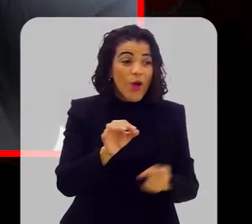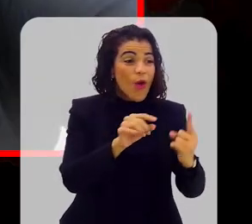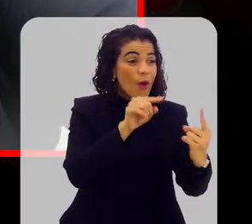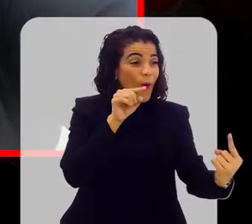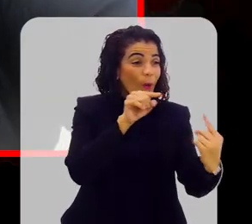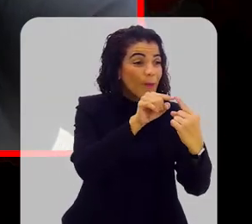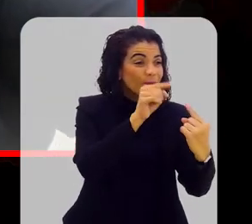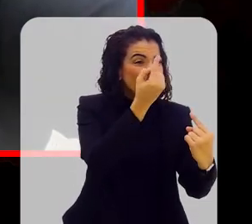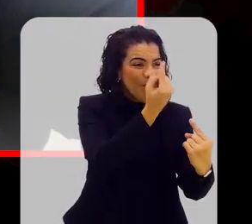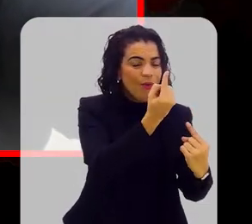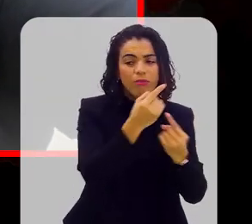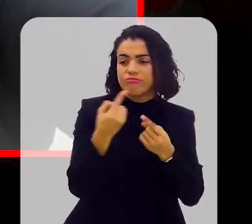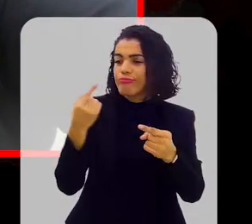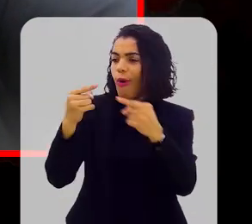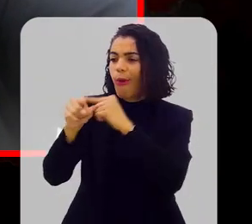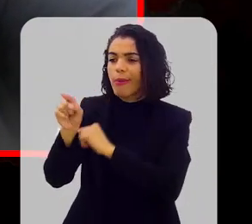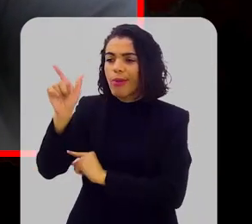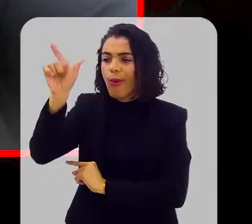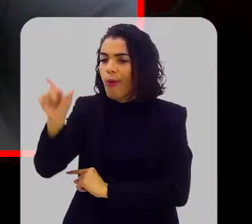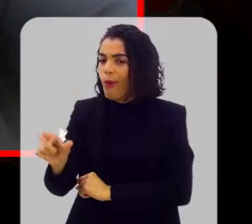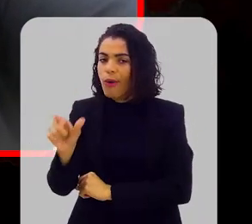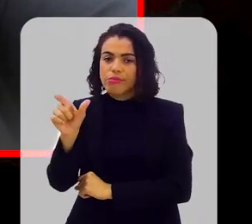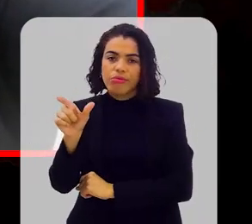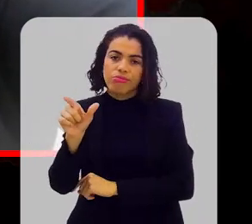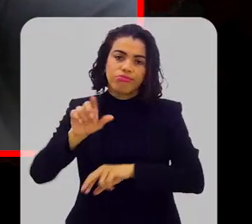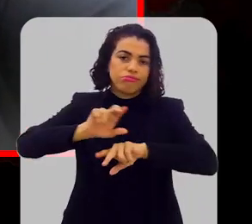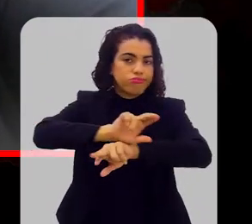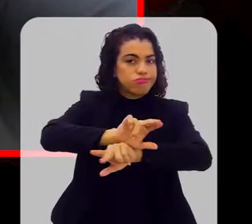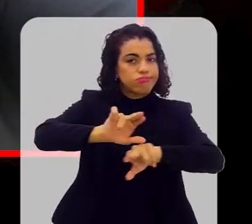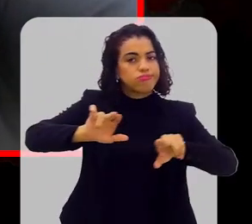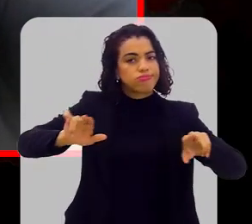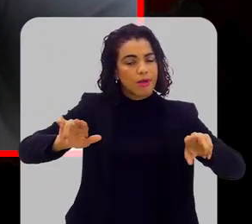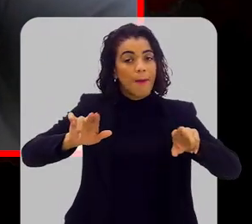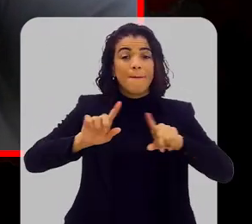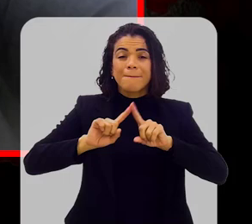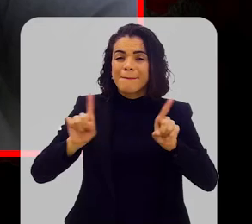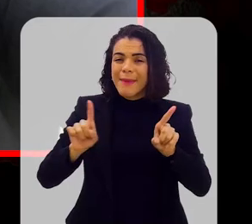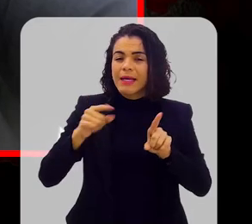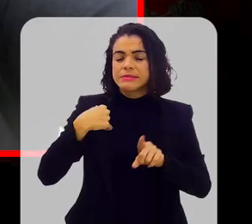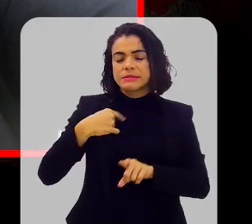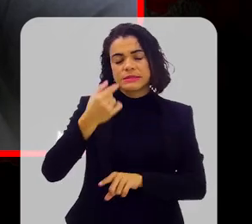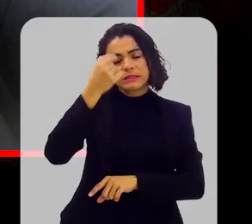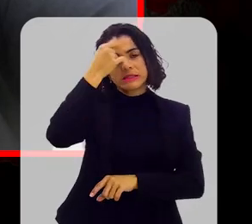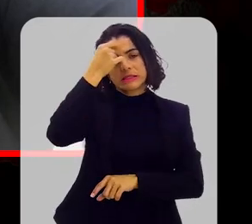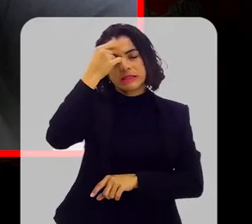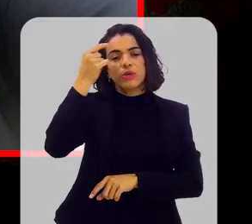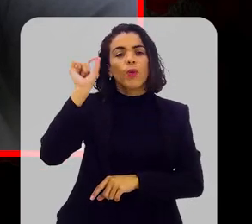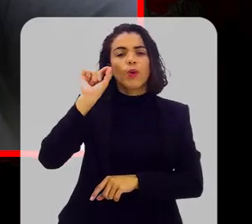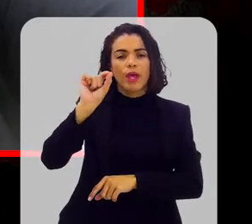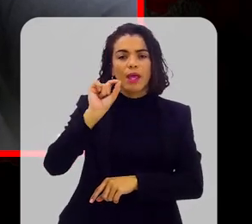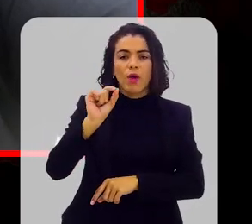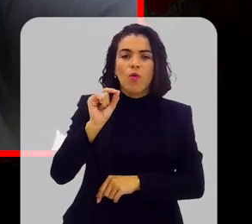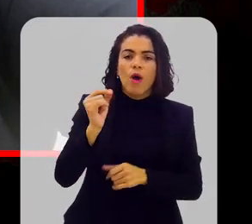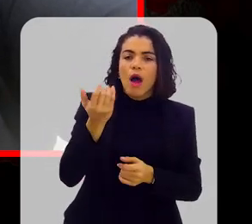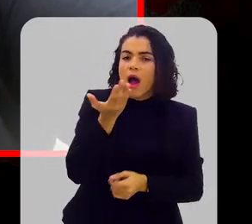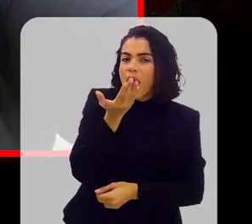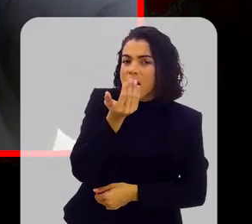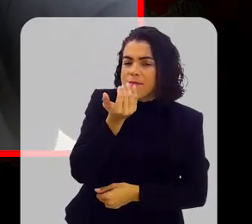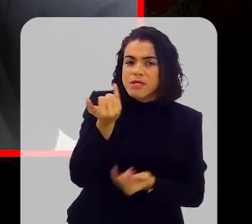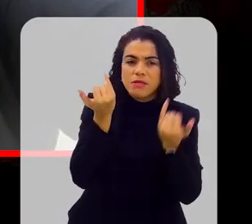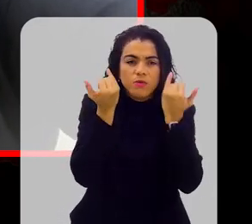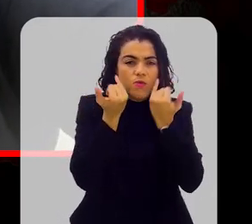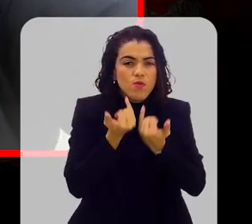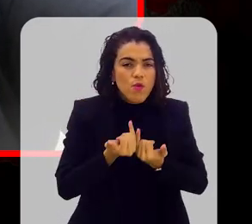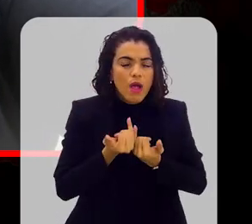o que é muito para homem não pode ser muito para o outro, os riscos são individuais de cada pessoa, né? Mas eu acho que ter em mente a ideia de uma dieta mais